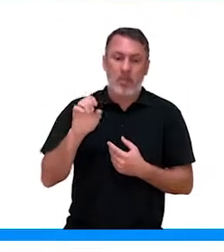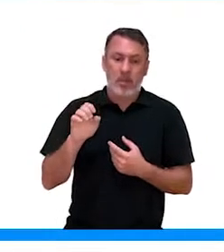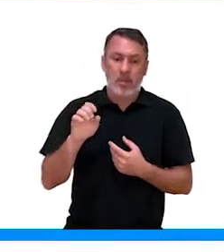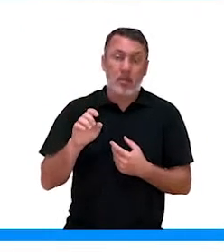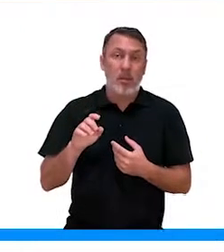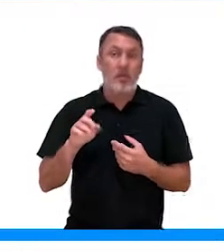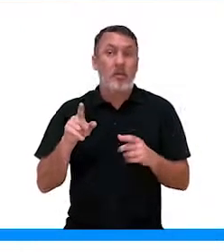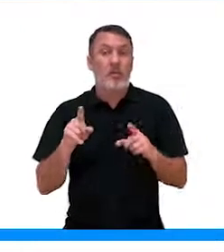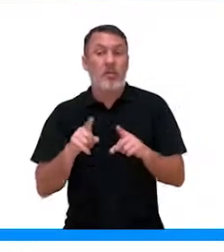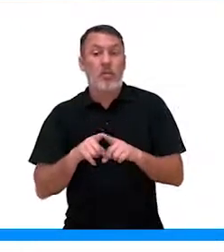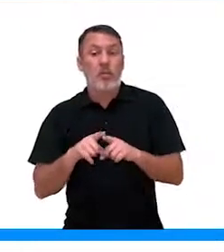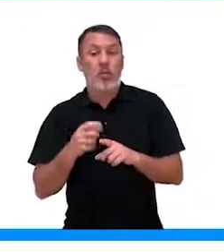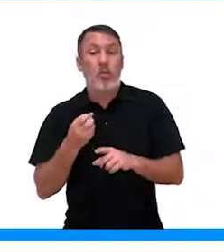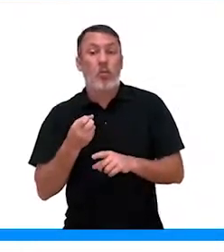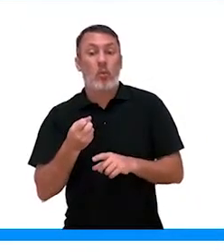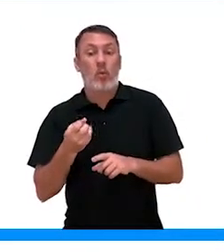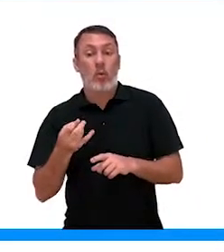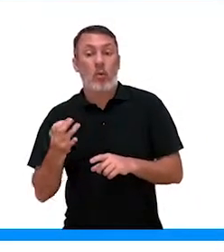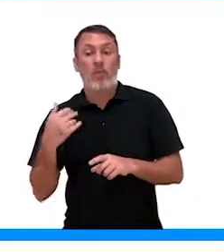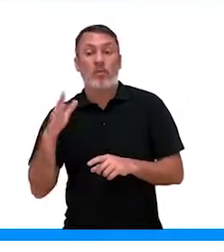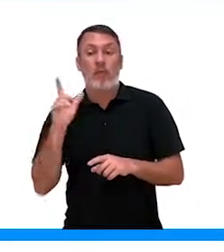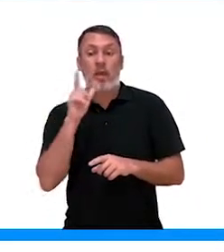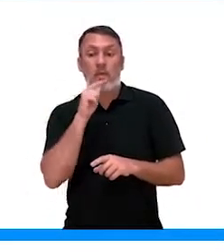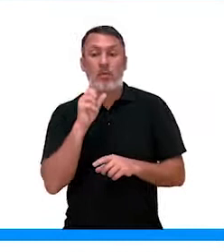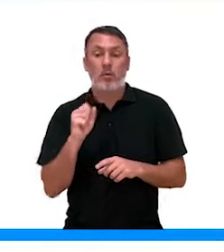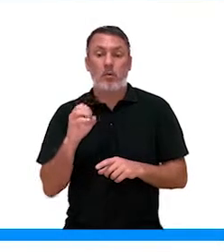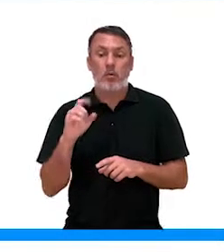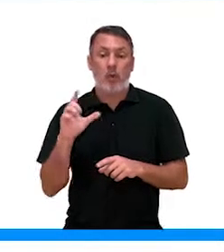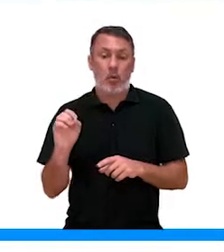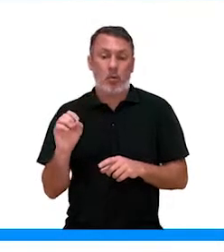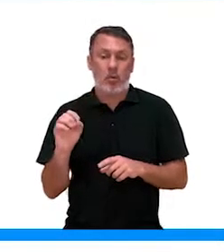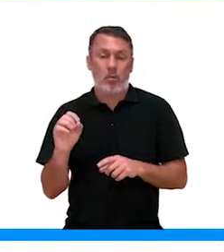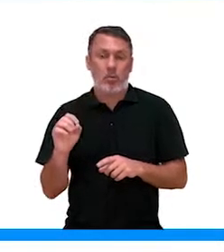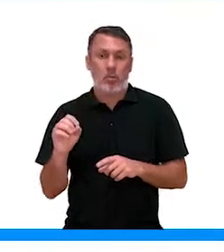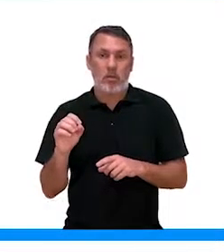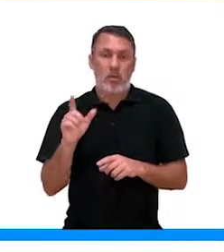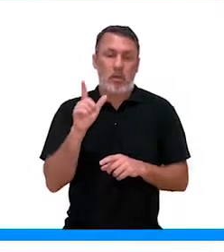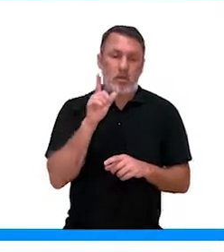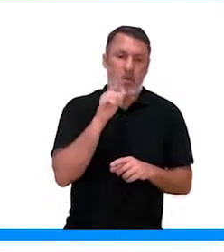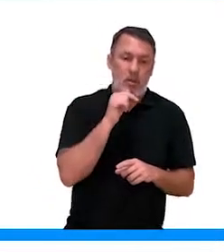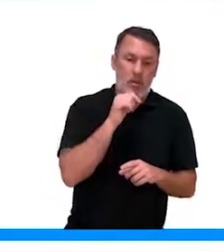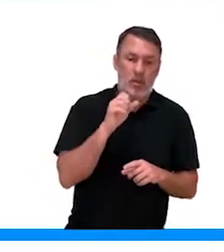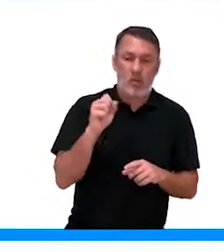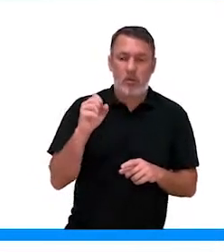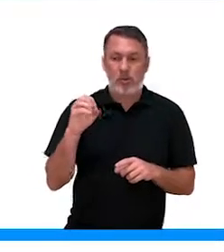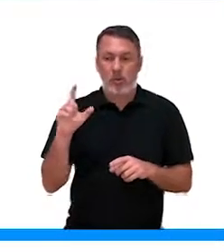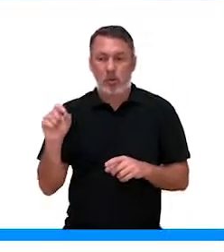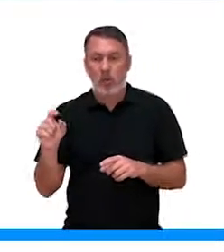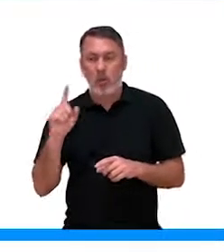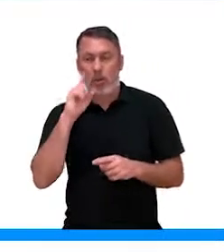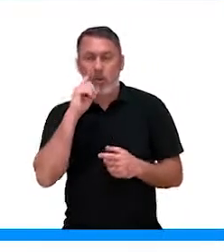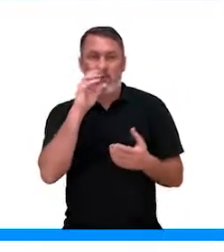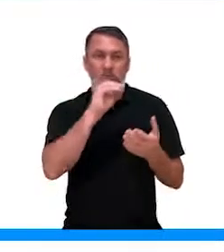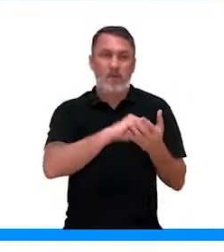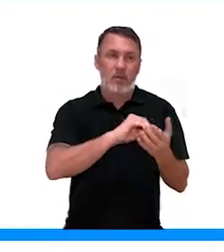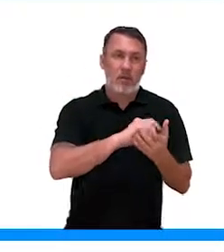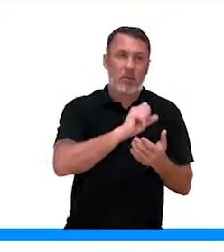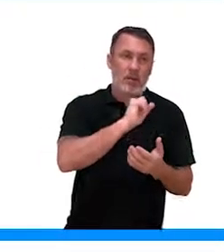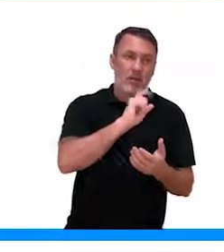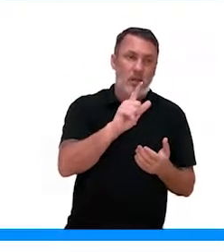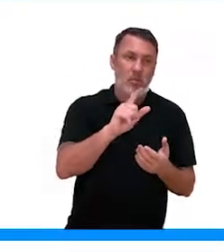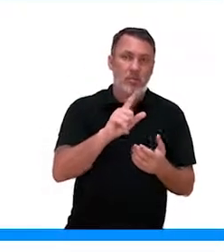alta quantidade de água no solo. Então, se a gente falar aí, escassez de sais minerais,